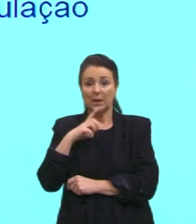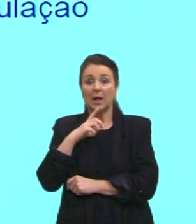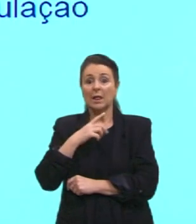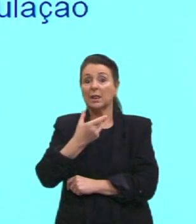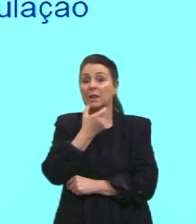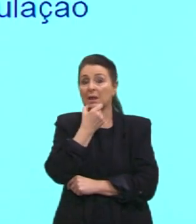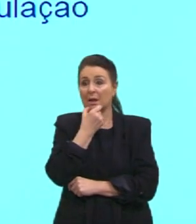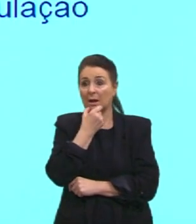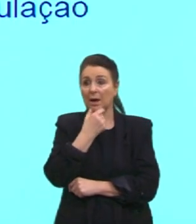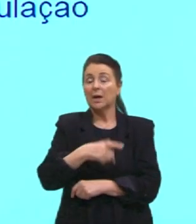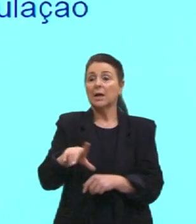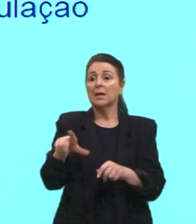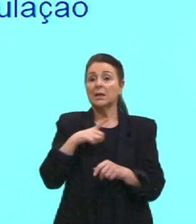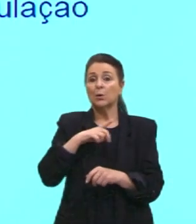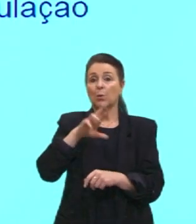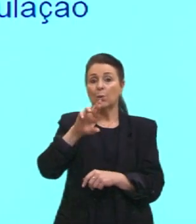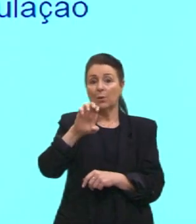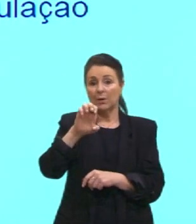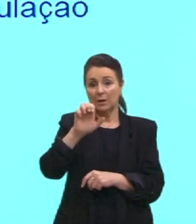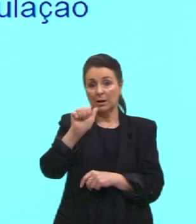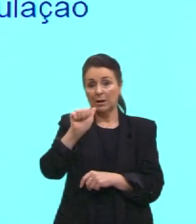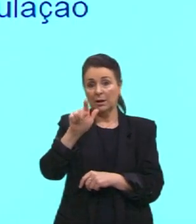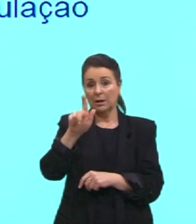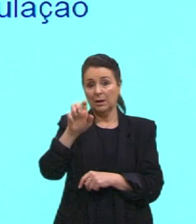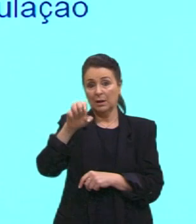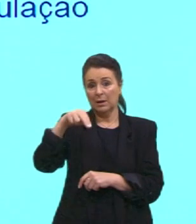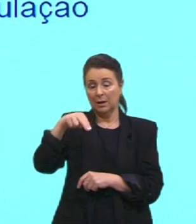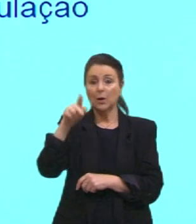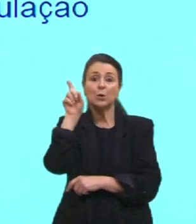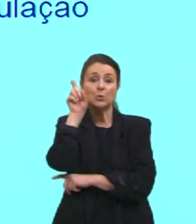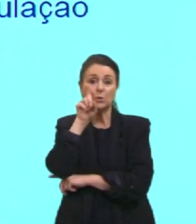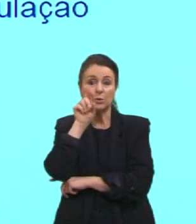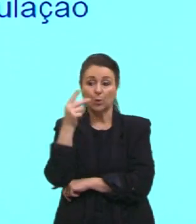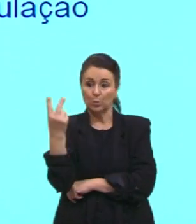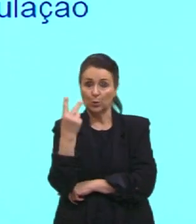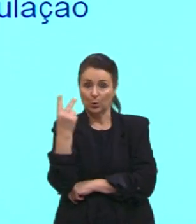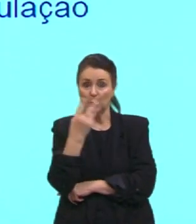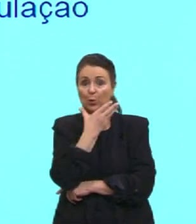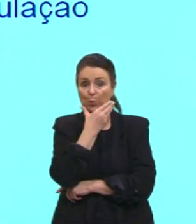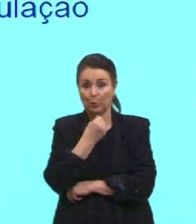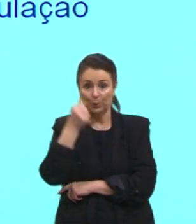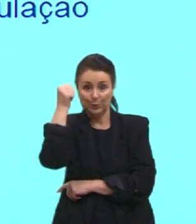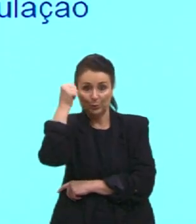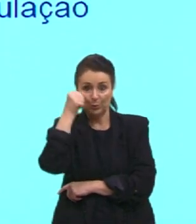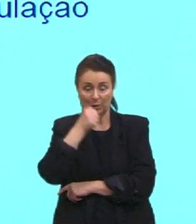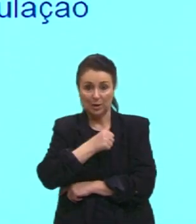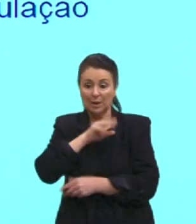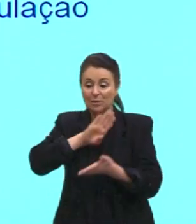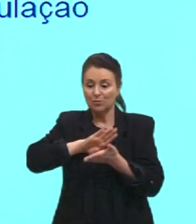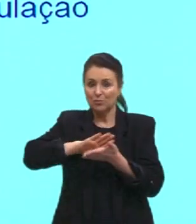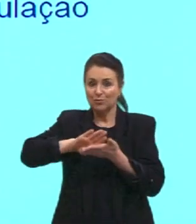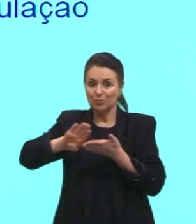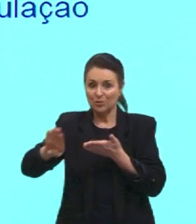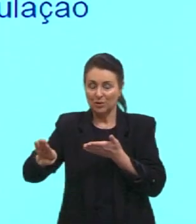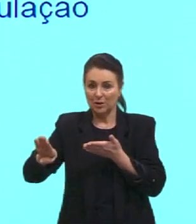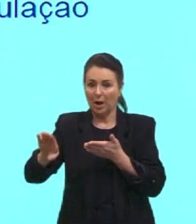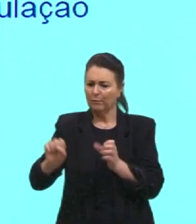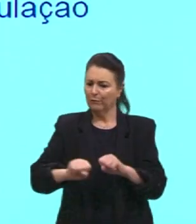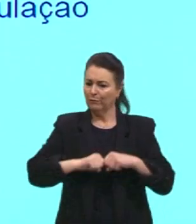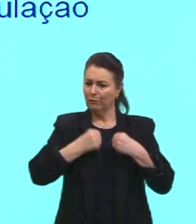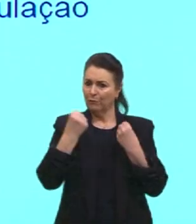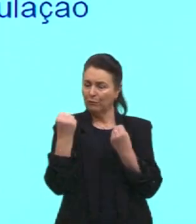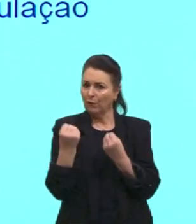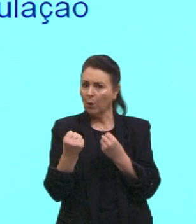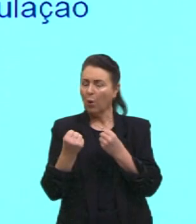medidas de austeridade, retirando, né, o governo, a força, vamos dizer assim, do Estado, e deixando